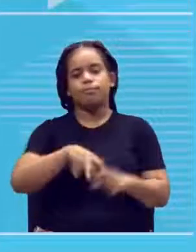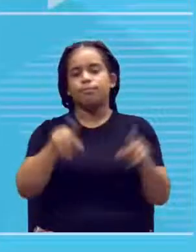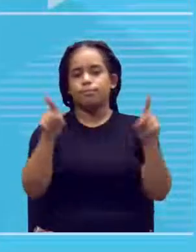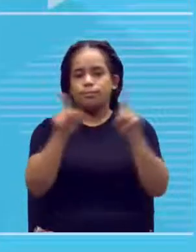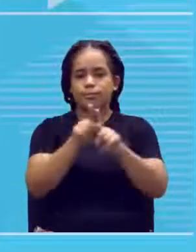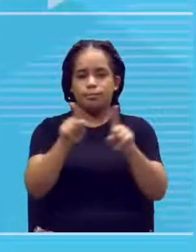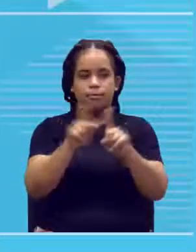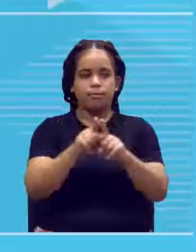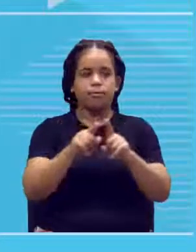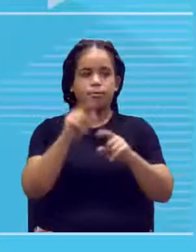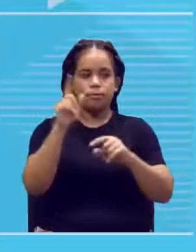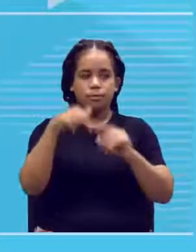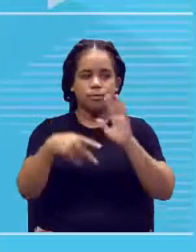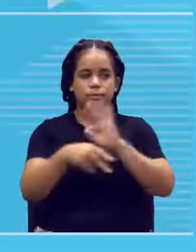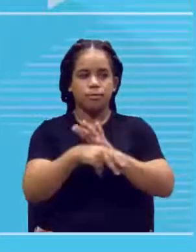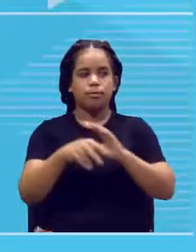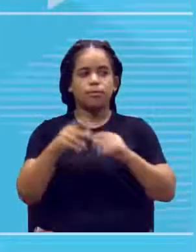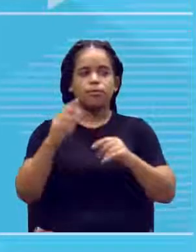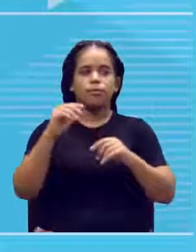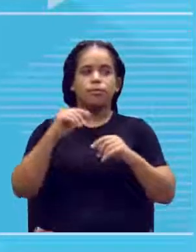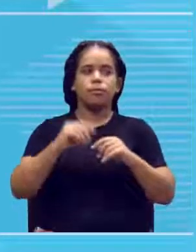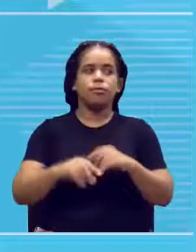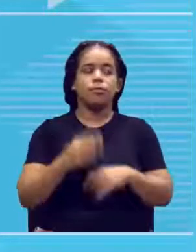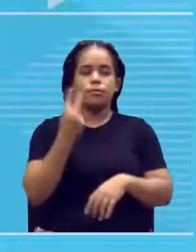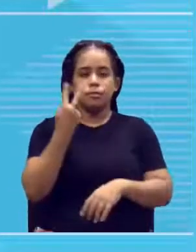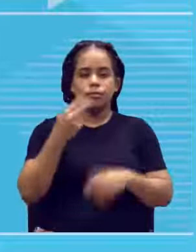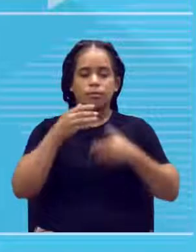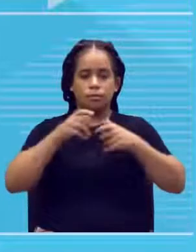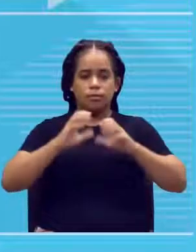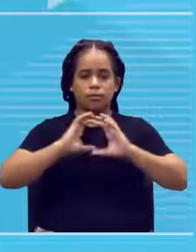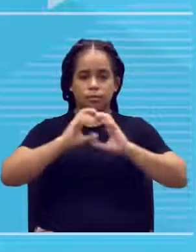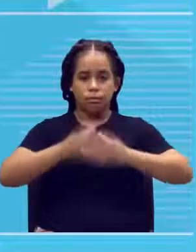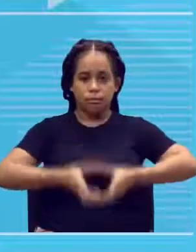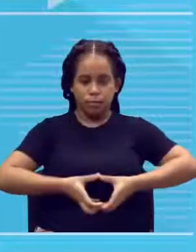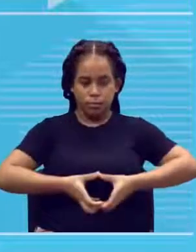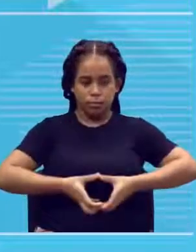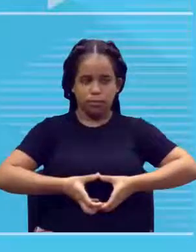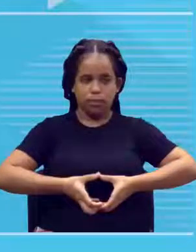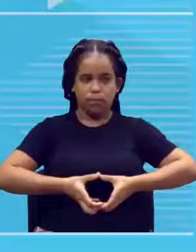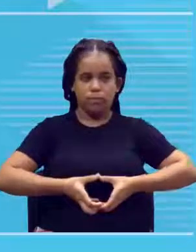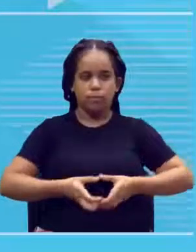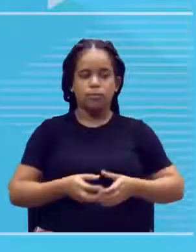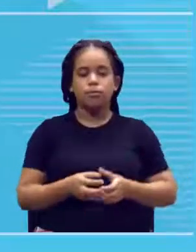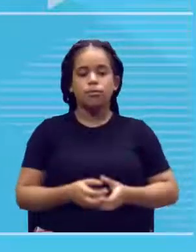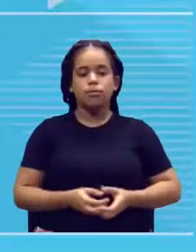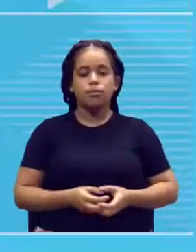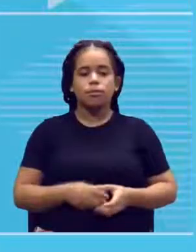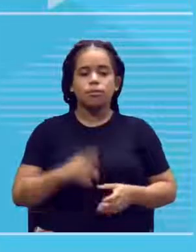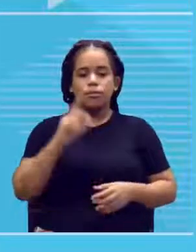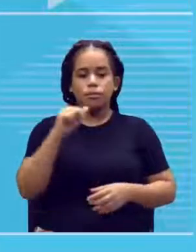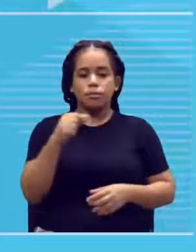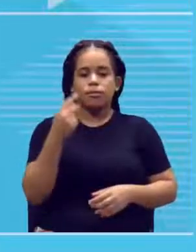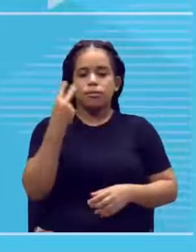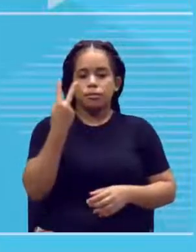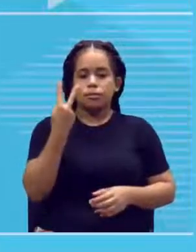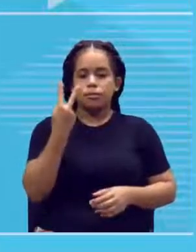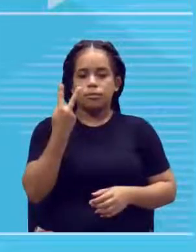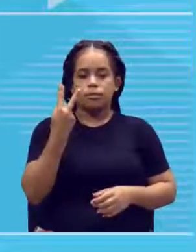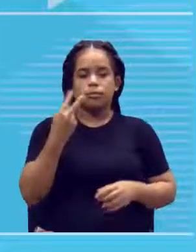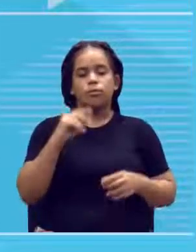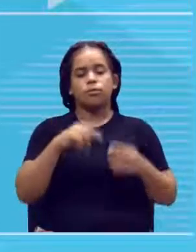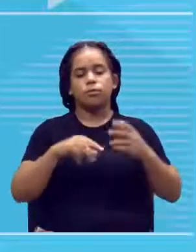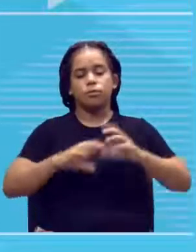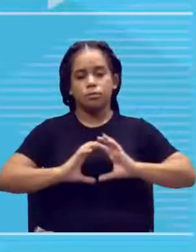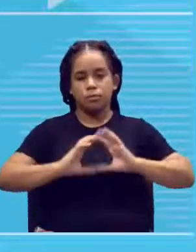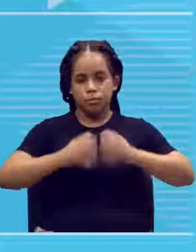Então, gente chama de gêmeos dizigóticos de, né, dois, Zigóticos, zigoto. Vem de dois zigotos diferentes,